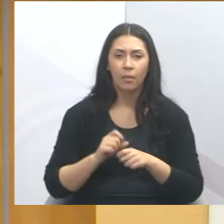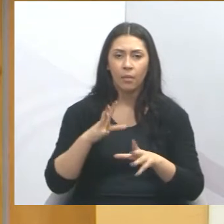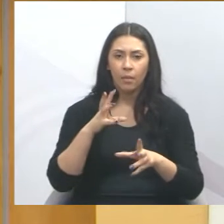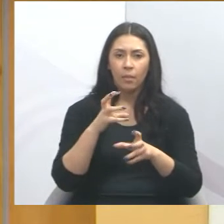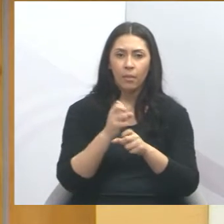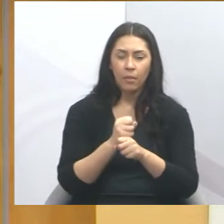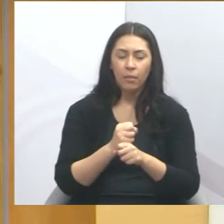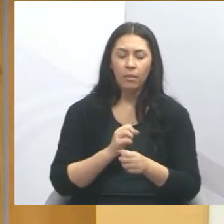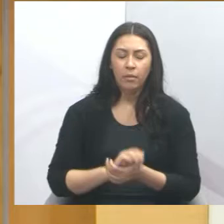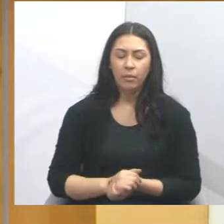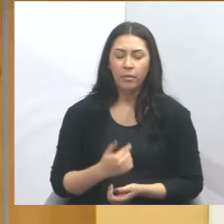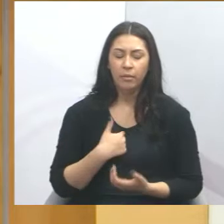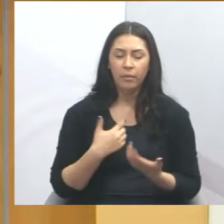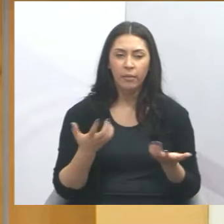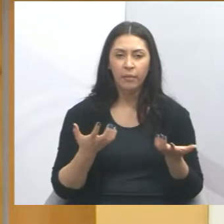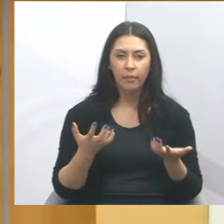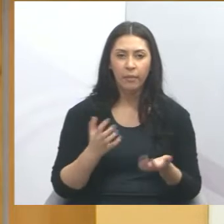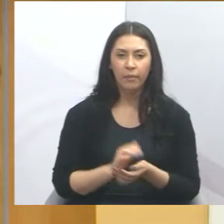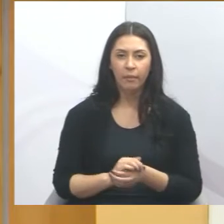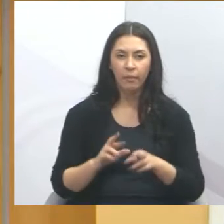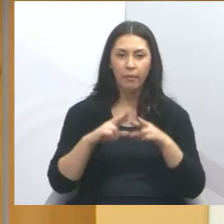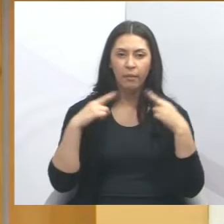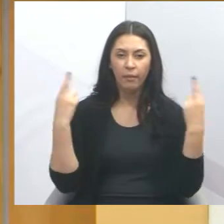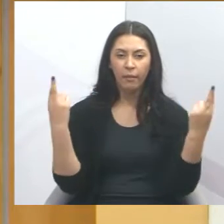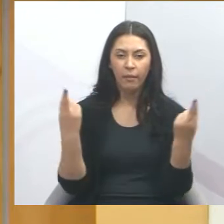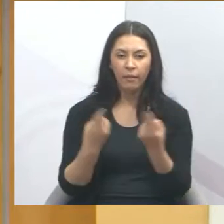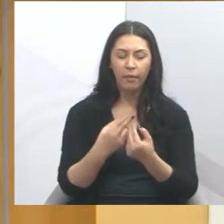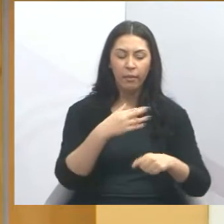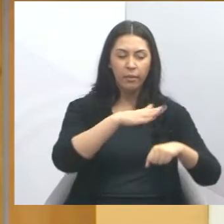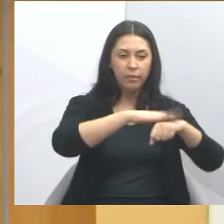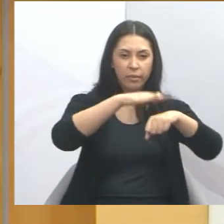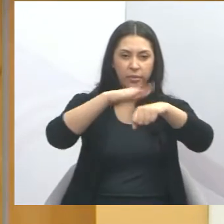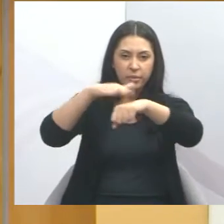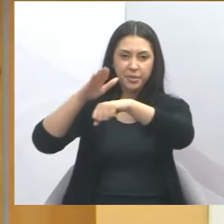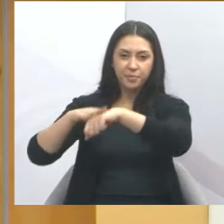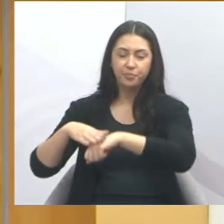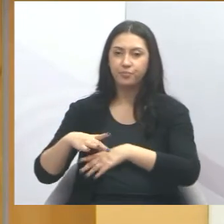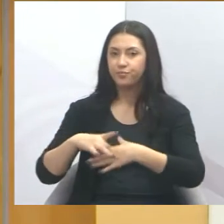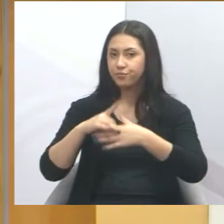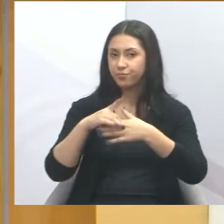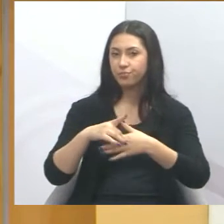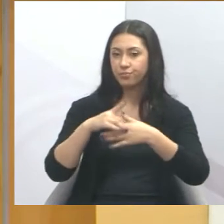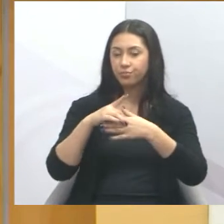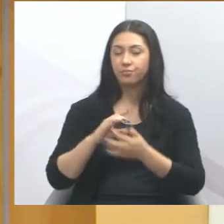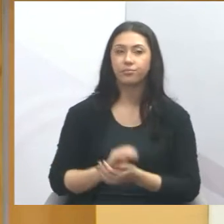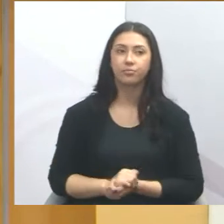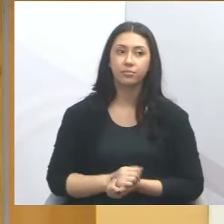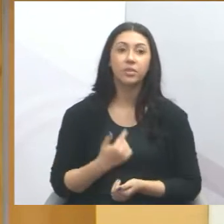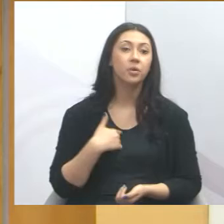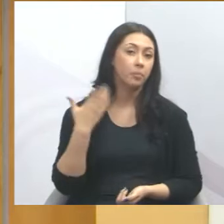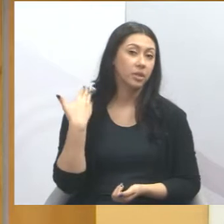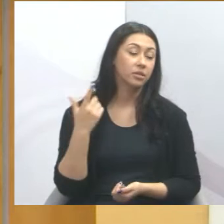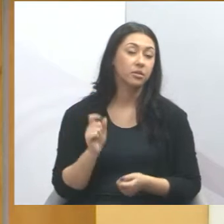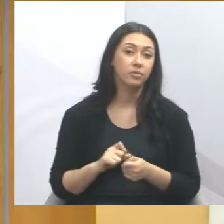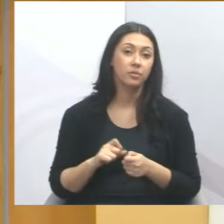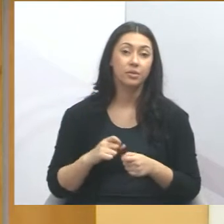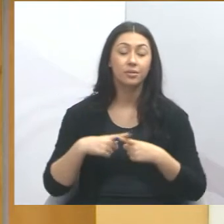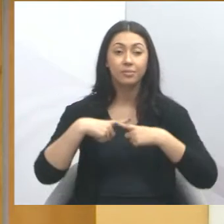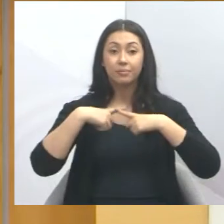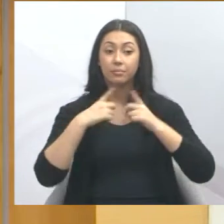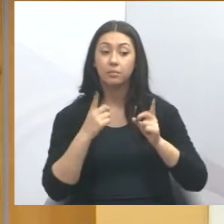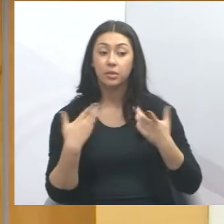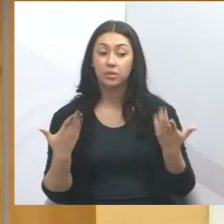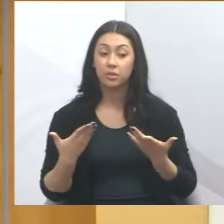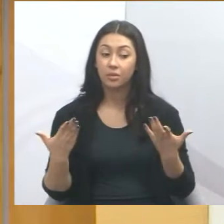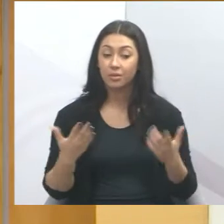contas, eu queria fazer uma reunião grande, convidar as pessoas, lideranças dos bairros, como sempre fiz, mas, no entanto,